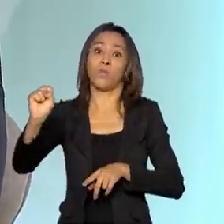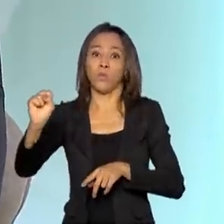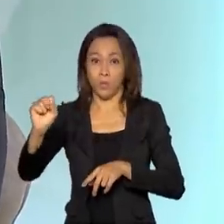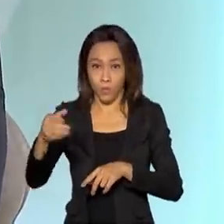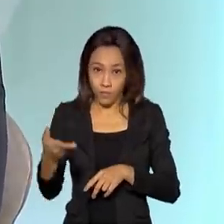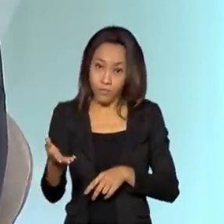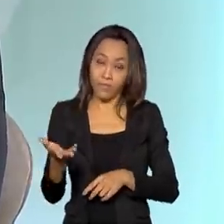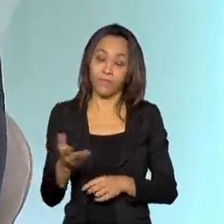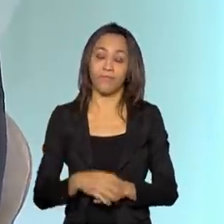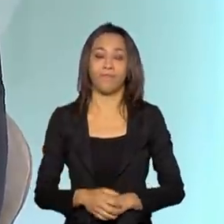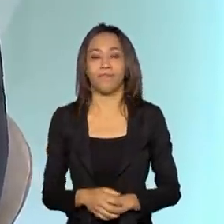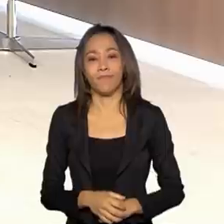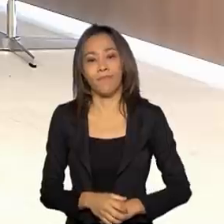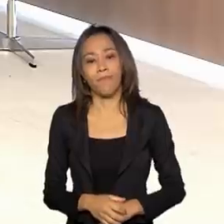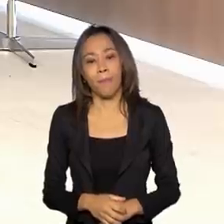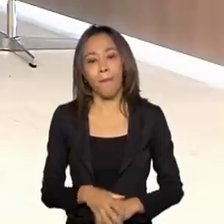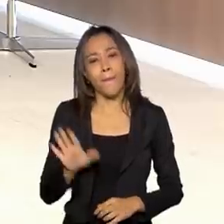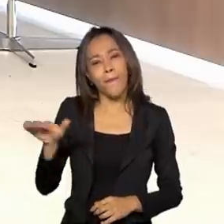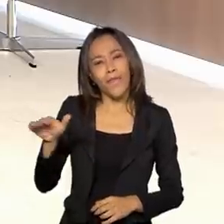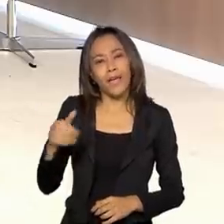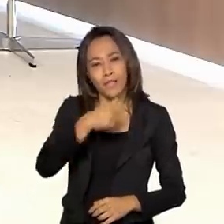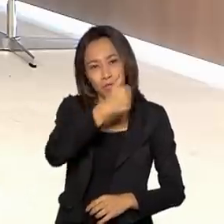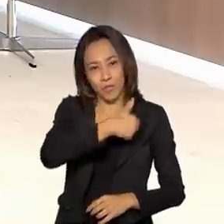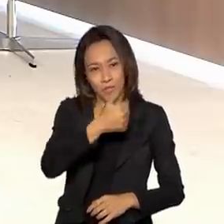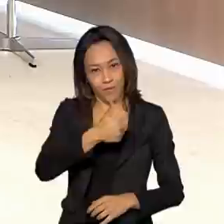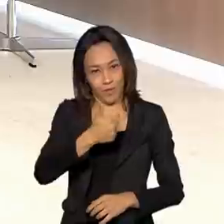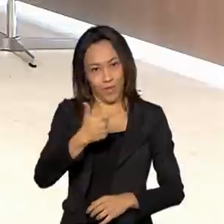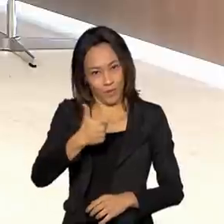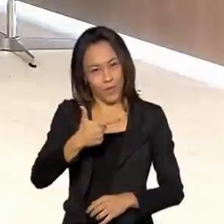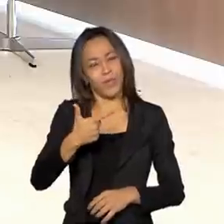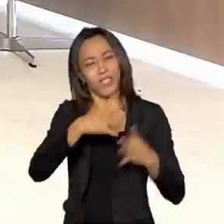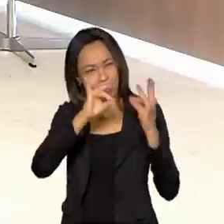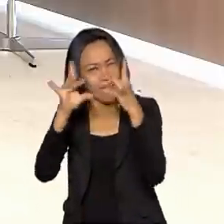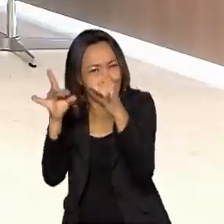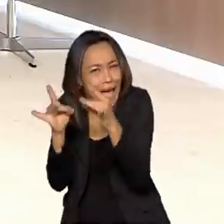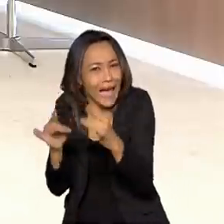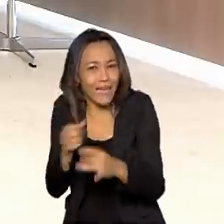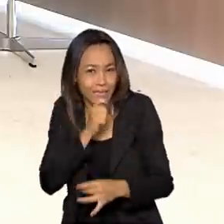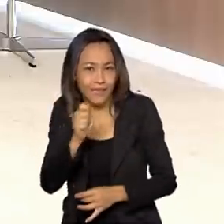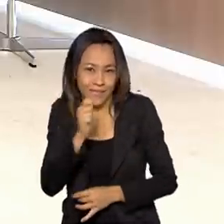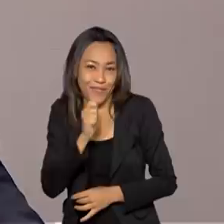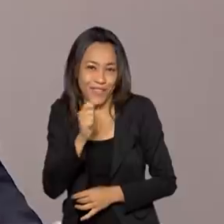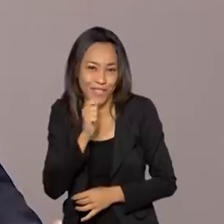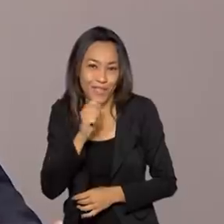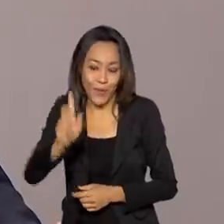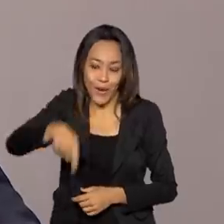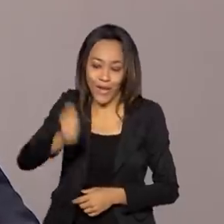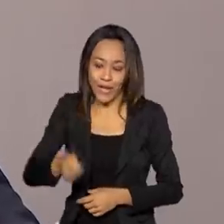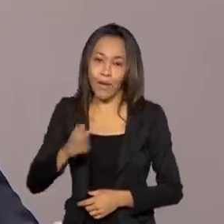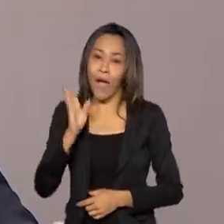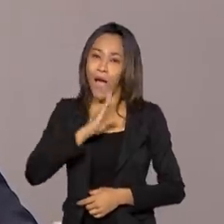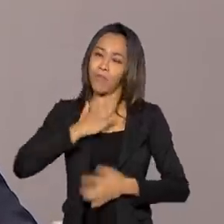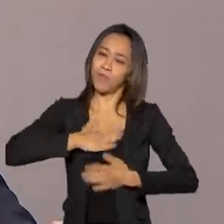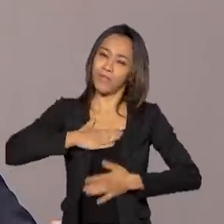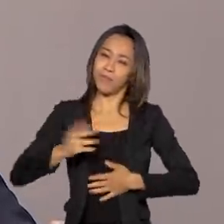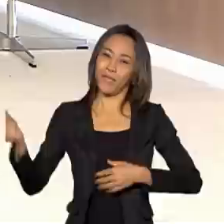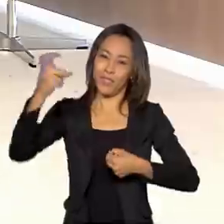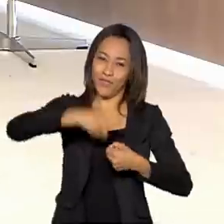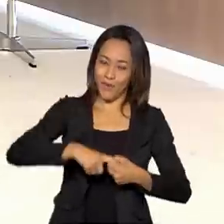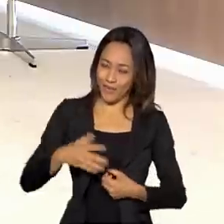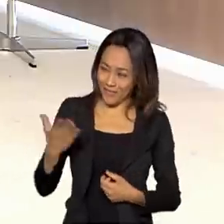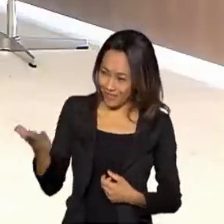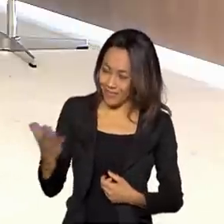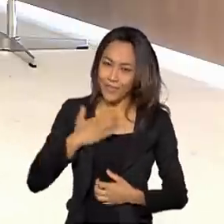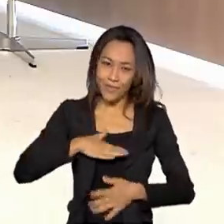sem fio. Catiúcia, a gente no segundo bloco esmiuça um pouco mais o leilão. Então a gente vai para um rápido intervalo e já volta, presidente.